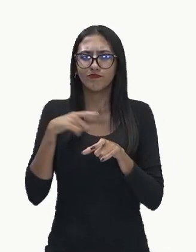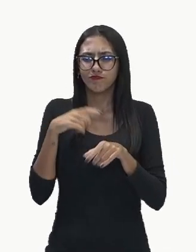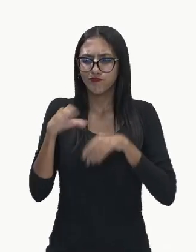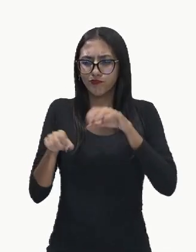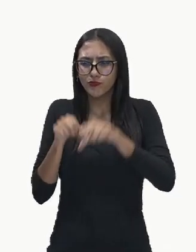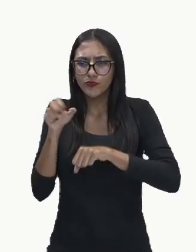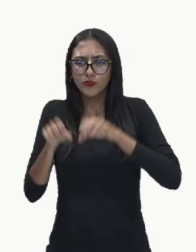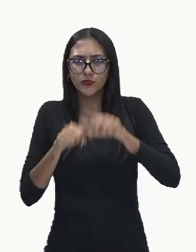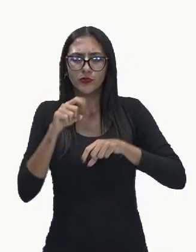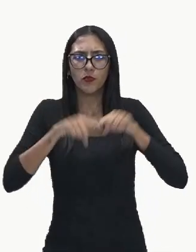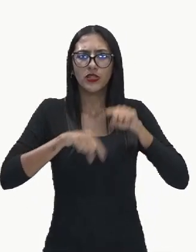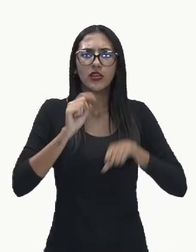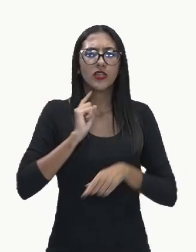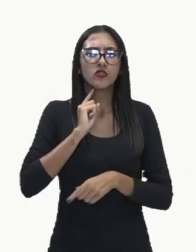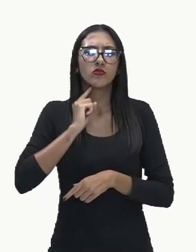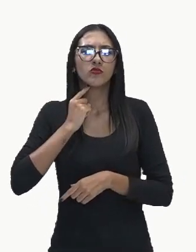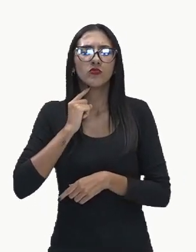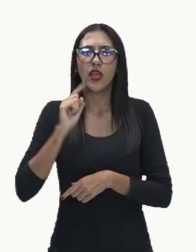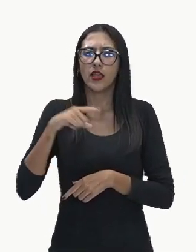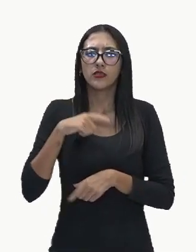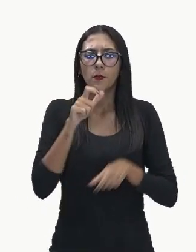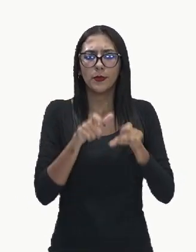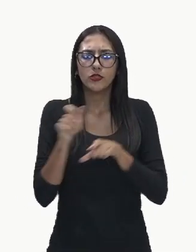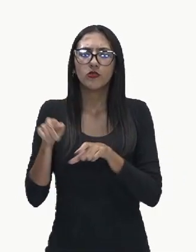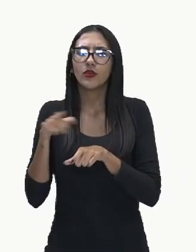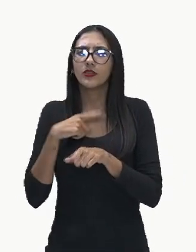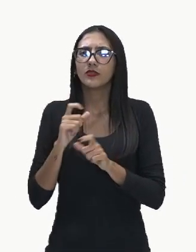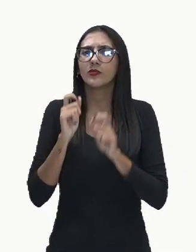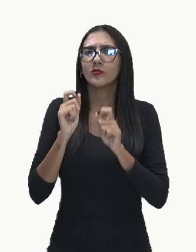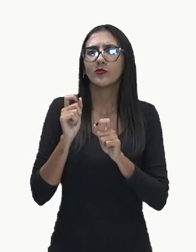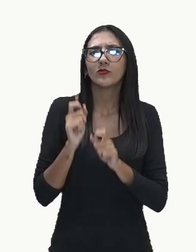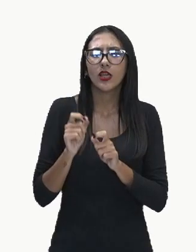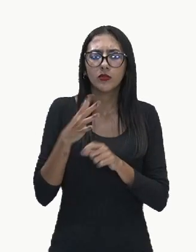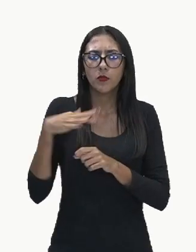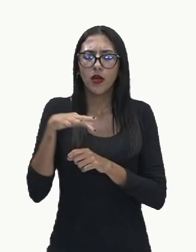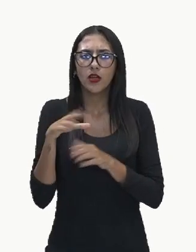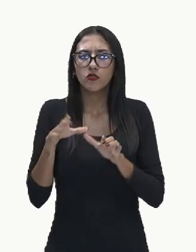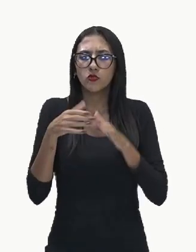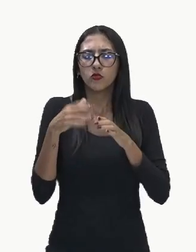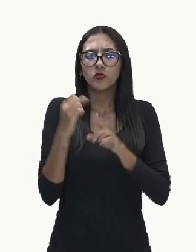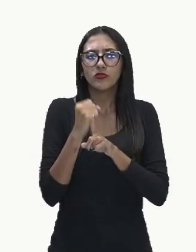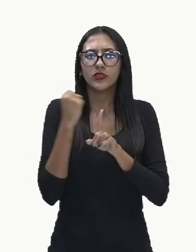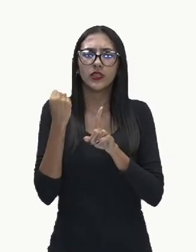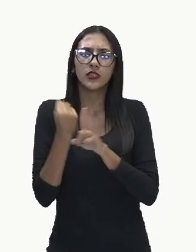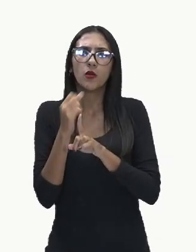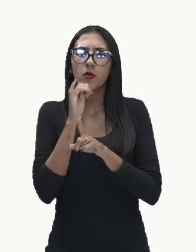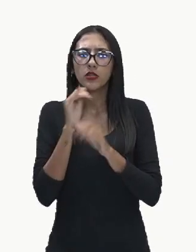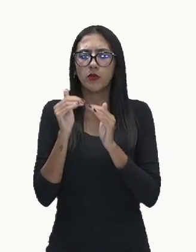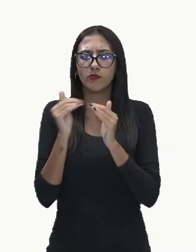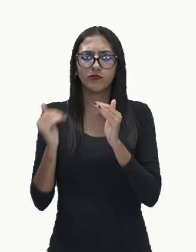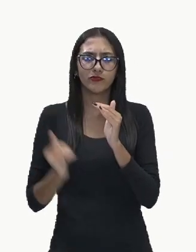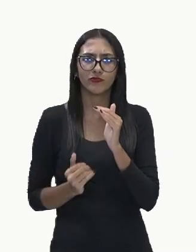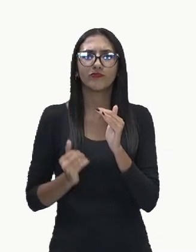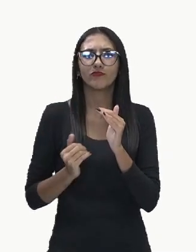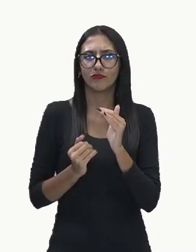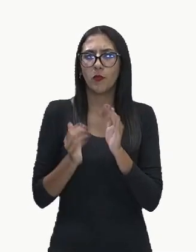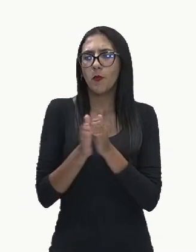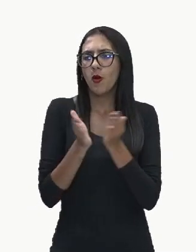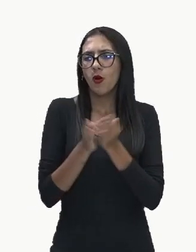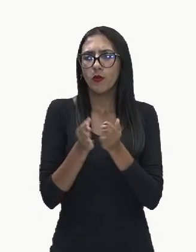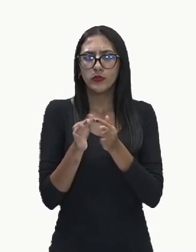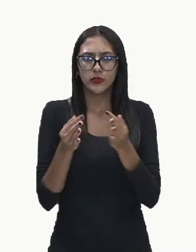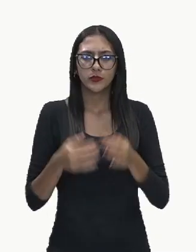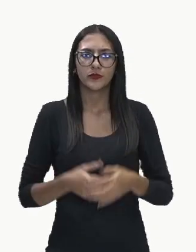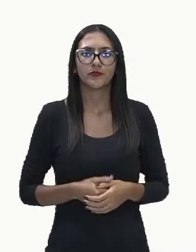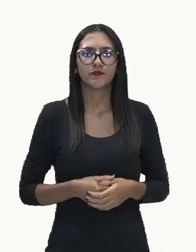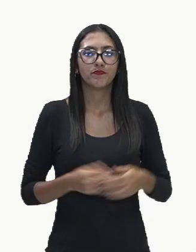ali, e essas pessoas são de uma classe social menos abastada, obviamente. Saúde pública,